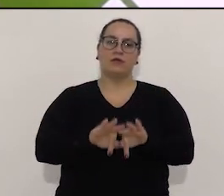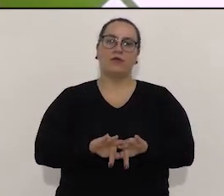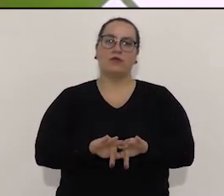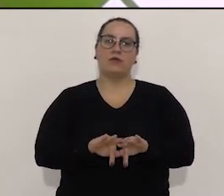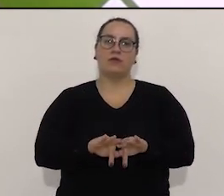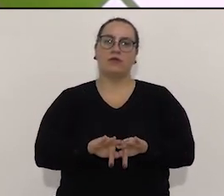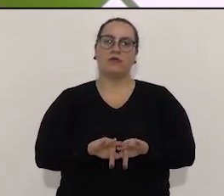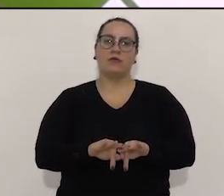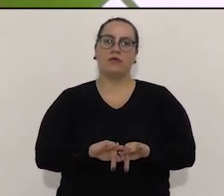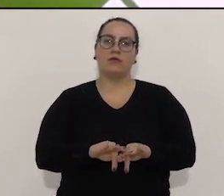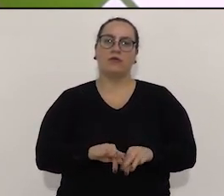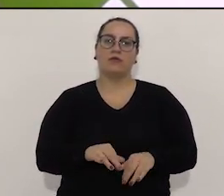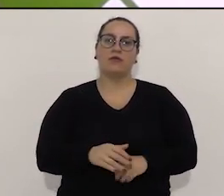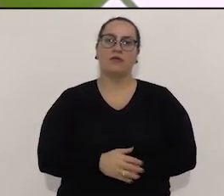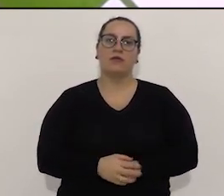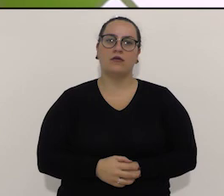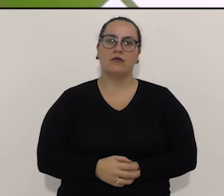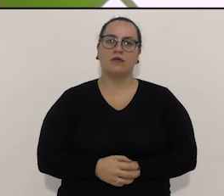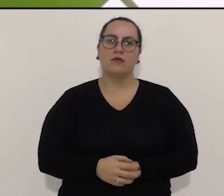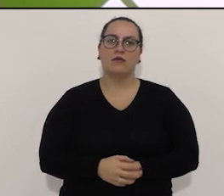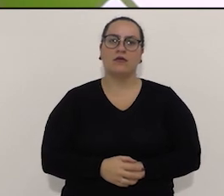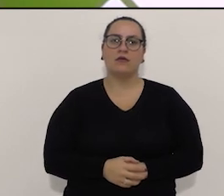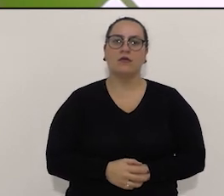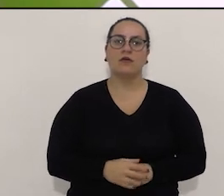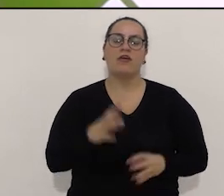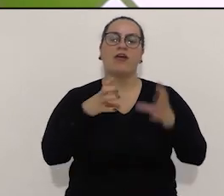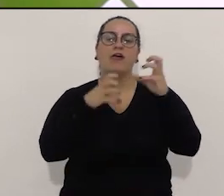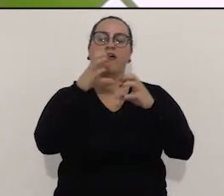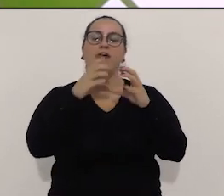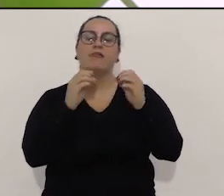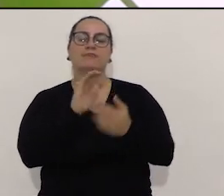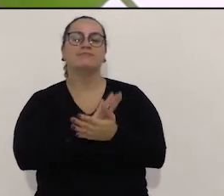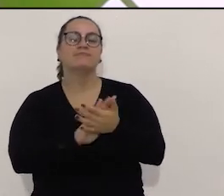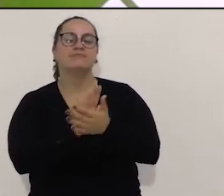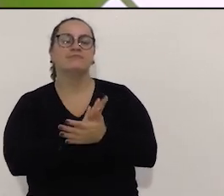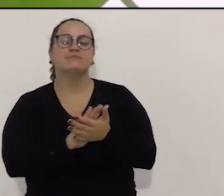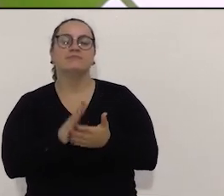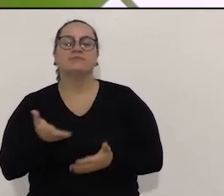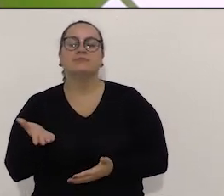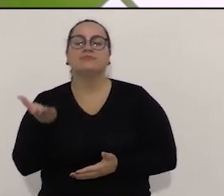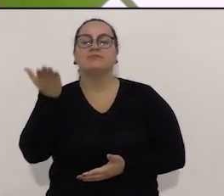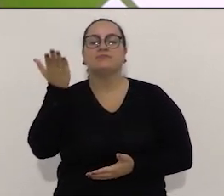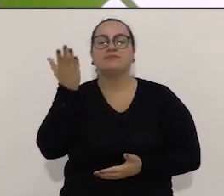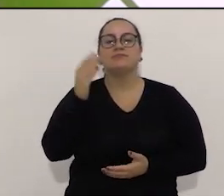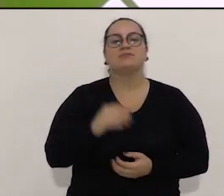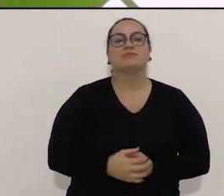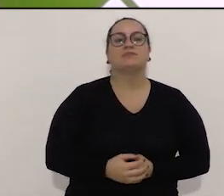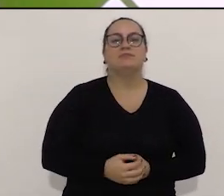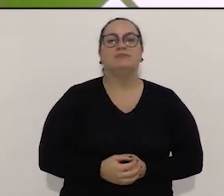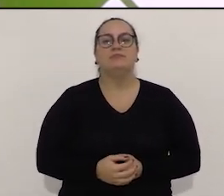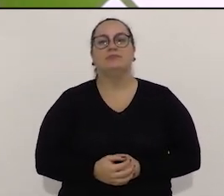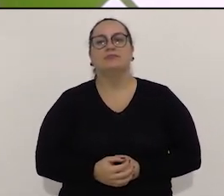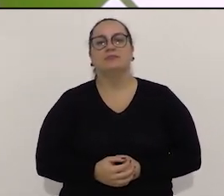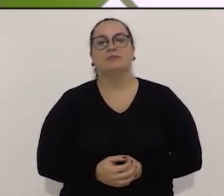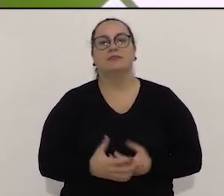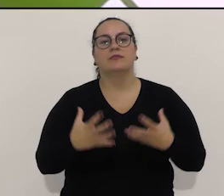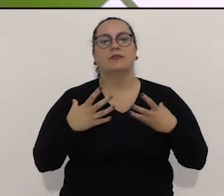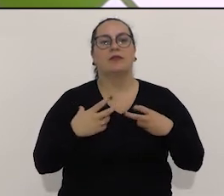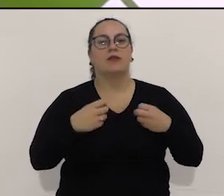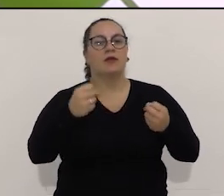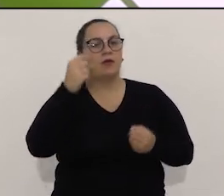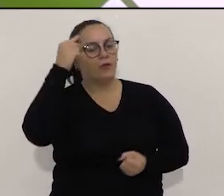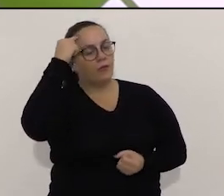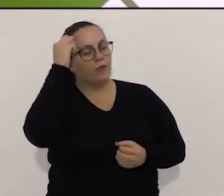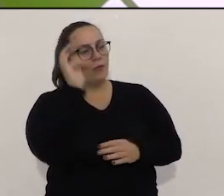debate democrático, seis candidatos aqui. Qual é problema? Não vamos brigar com ninguém, né? Somos adultos suficientes para debater o subdestino da cidade. Eu quero